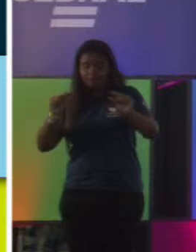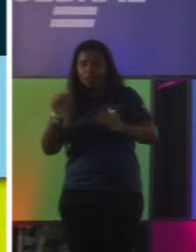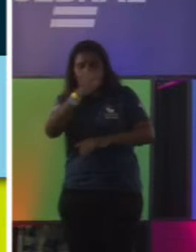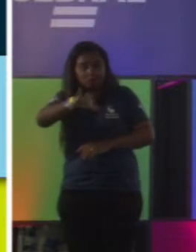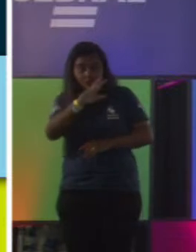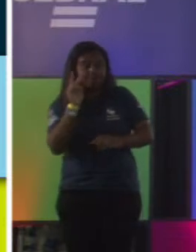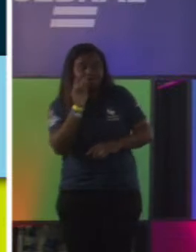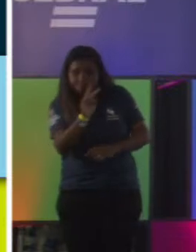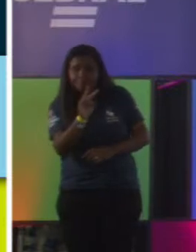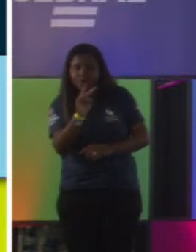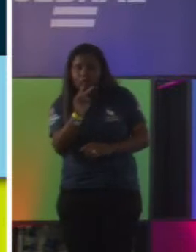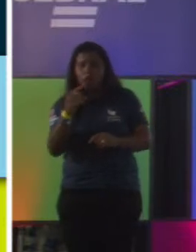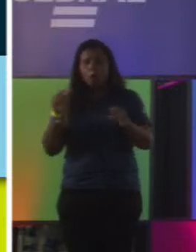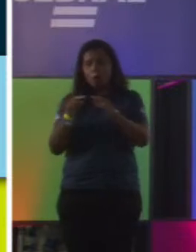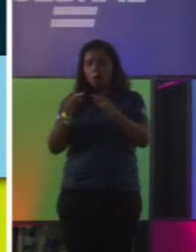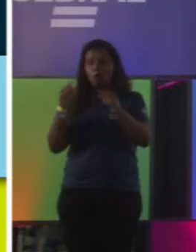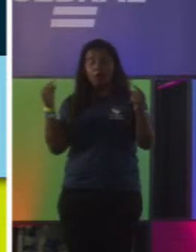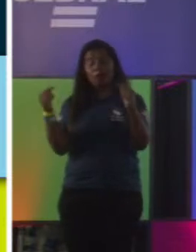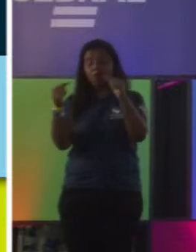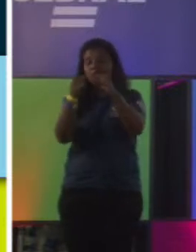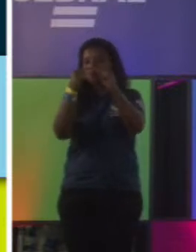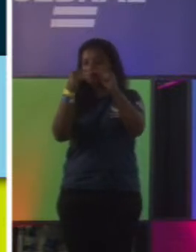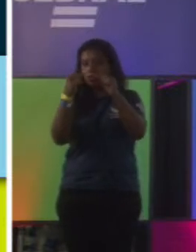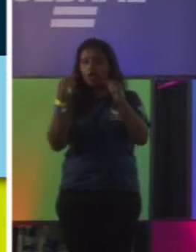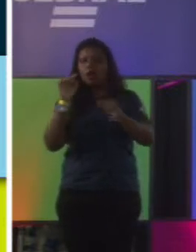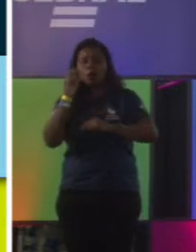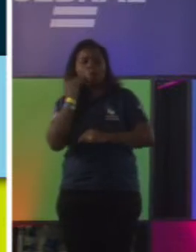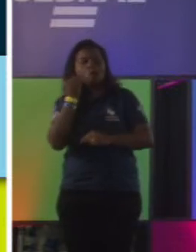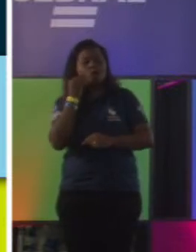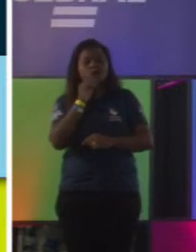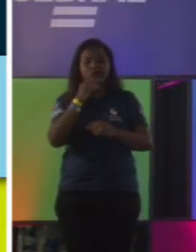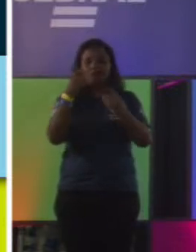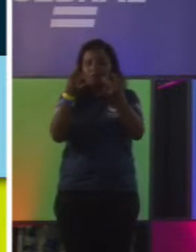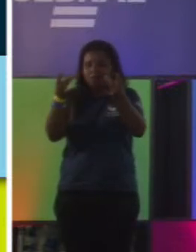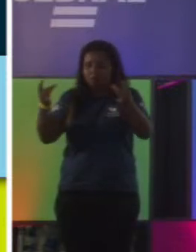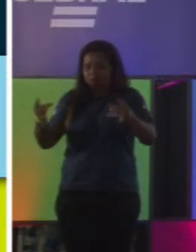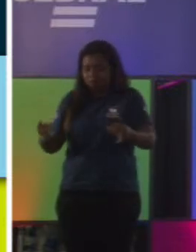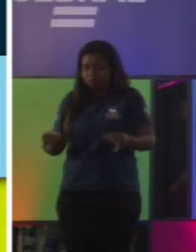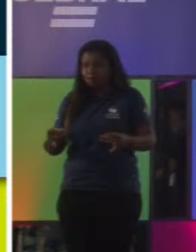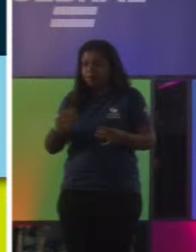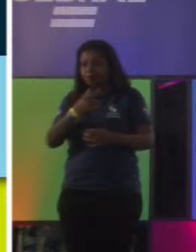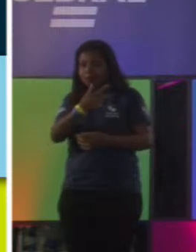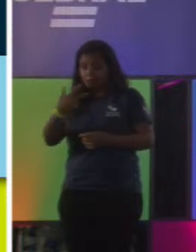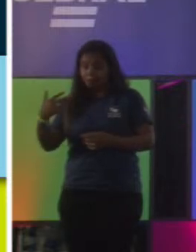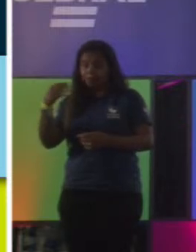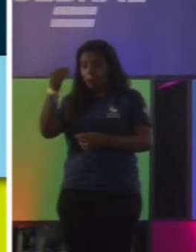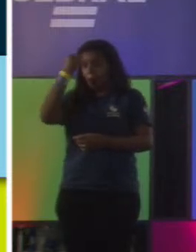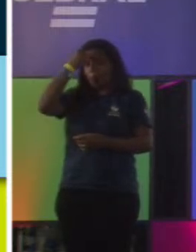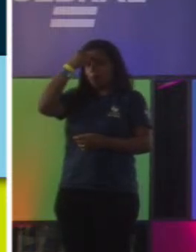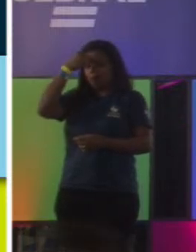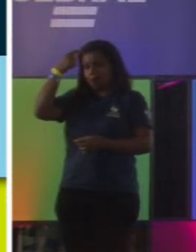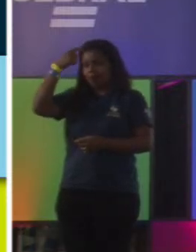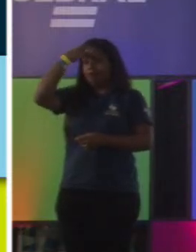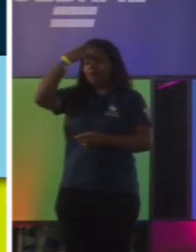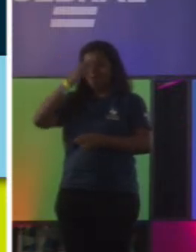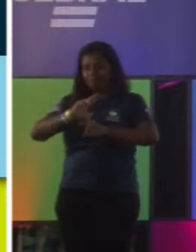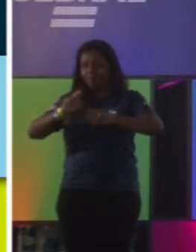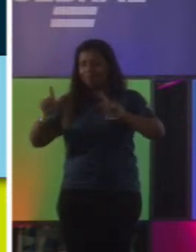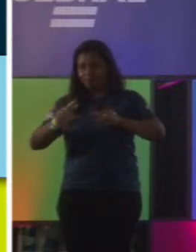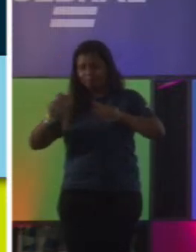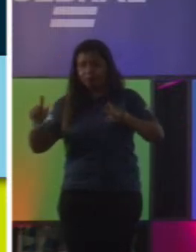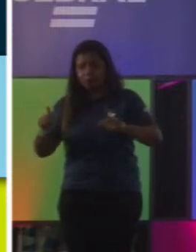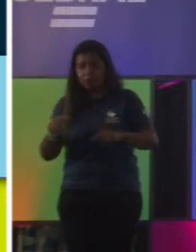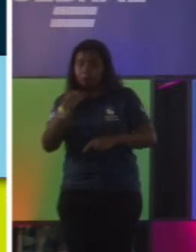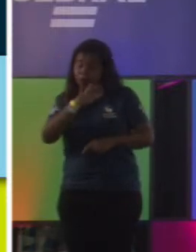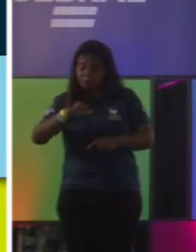muito sobre essa questão de diferentes pontos de vista. de uma situação. E é exatamente isso que acontece quando você está fazendo a ideia. E, gente, se você